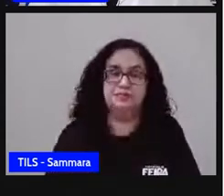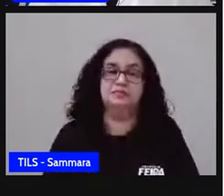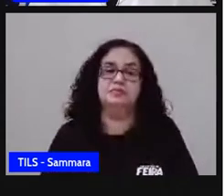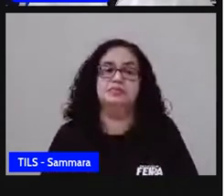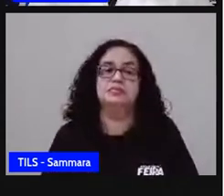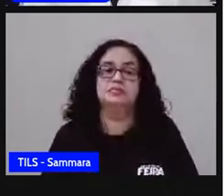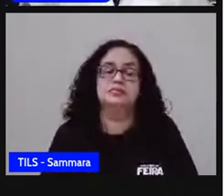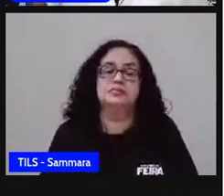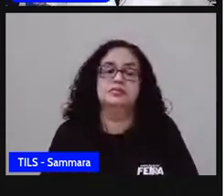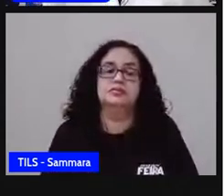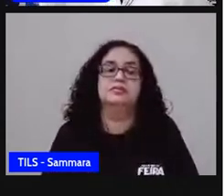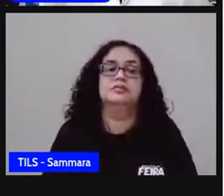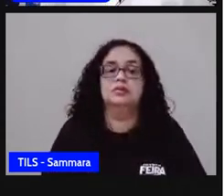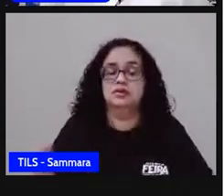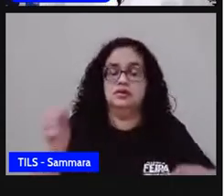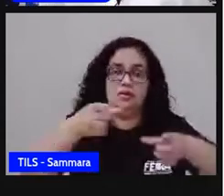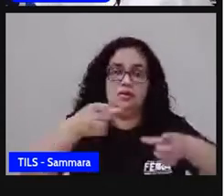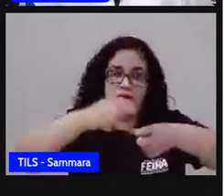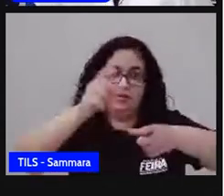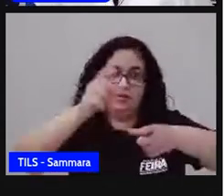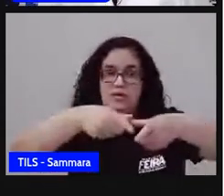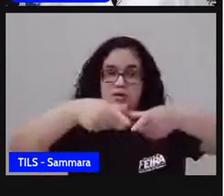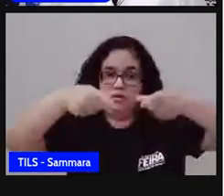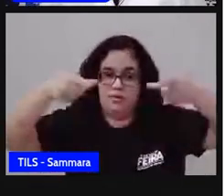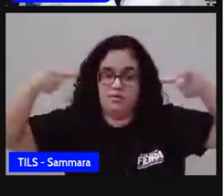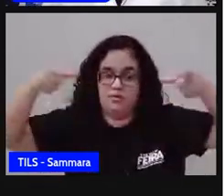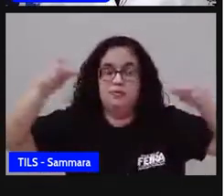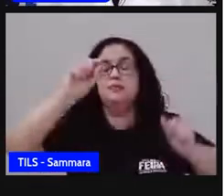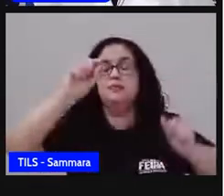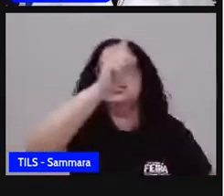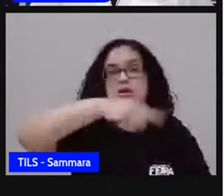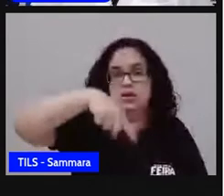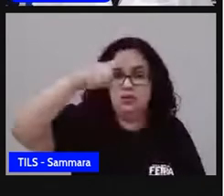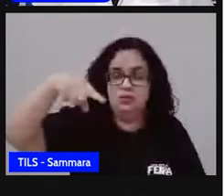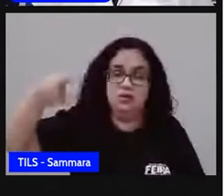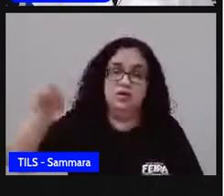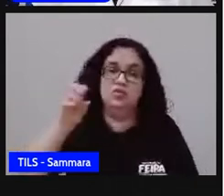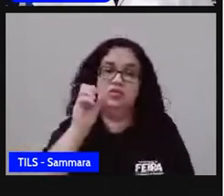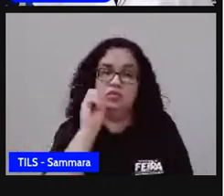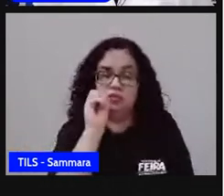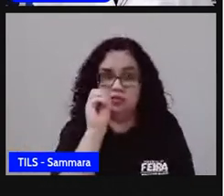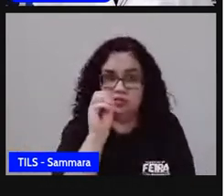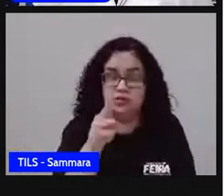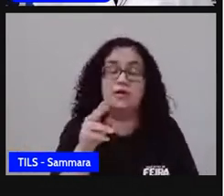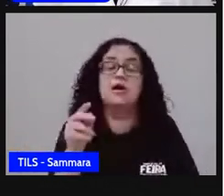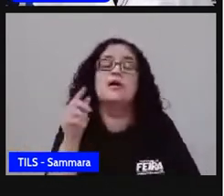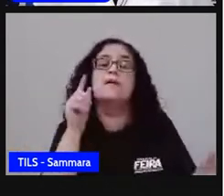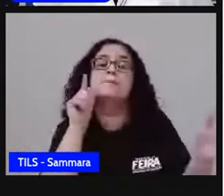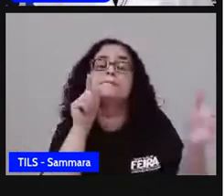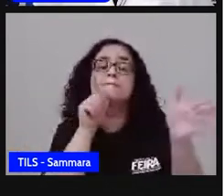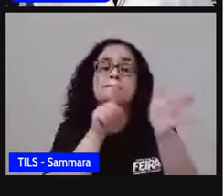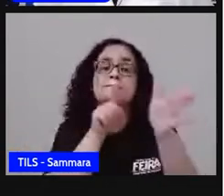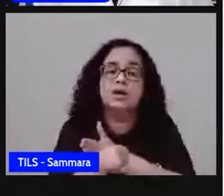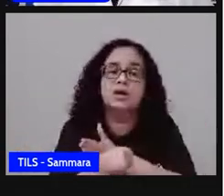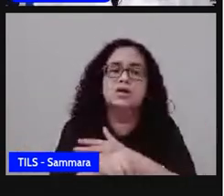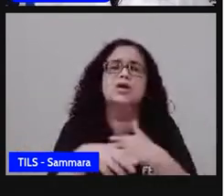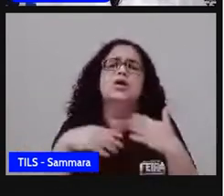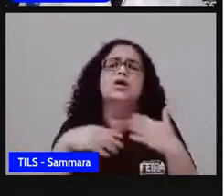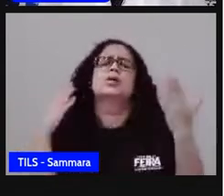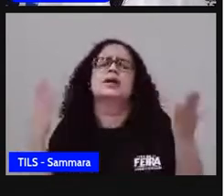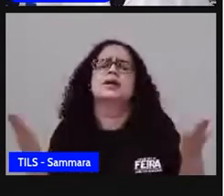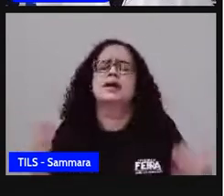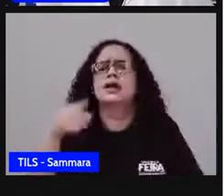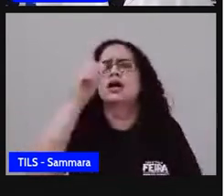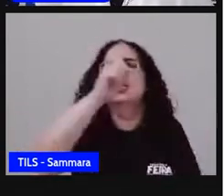E aí, eu ampliei esse gráfico, tá bom? E a pergunta que fica é o seguinte, o que é que esse